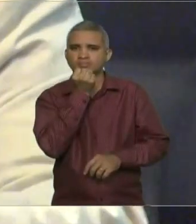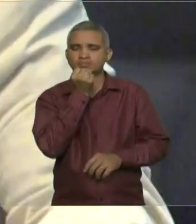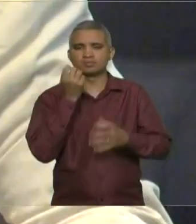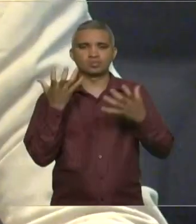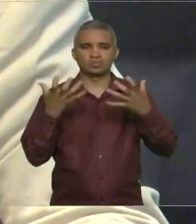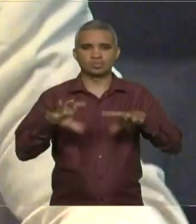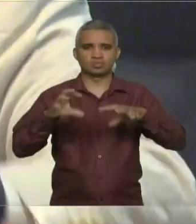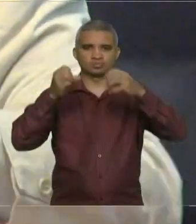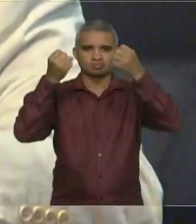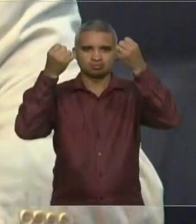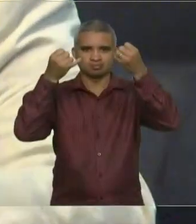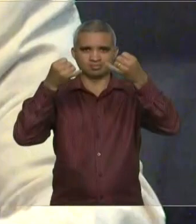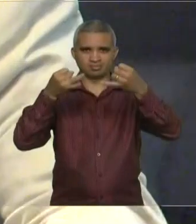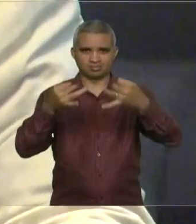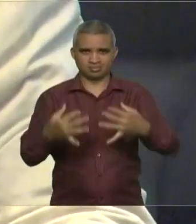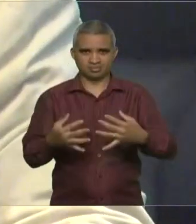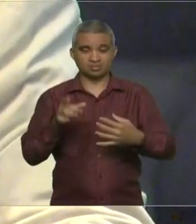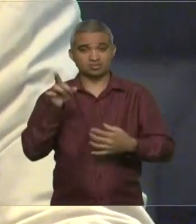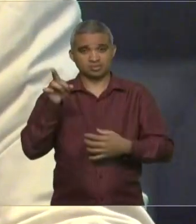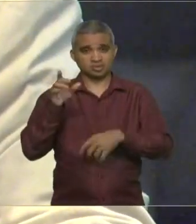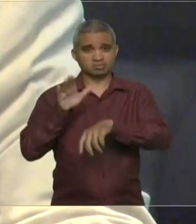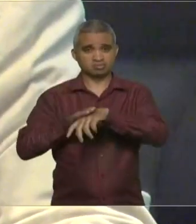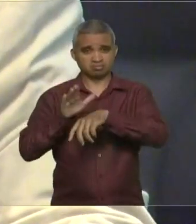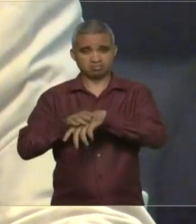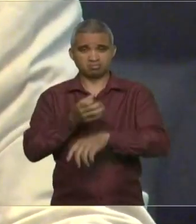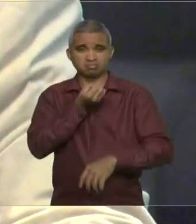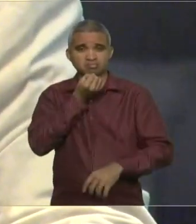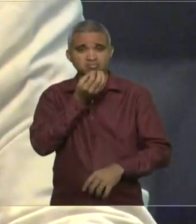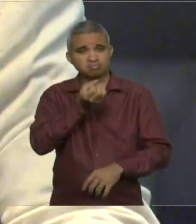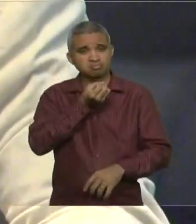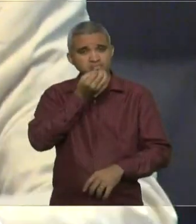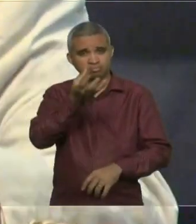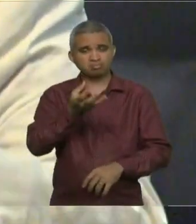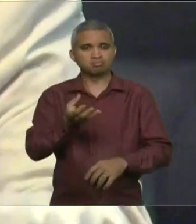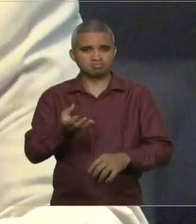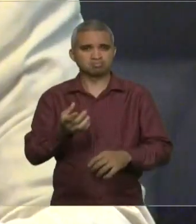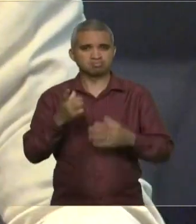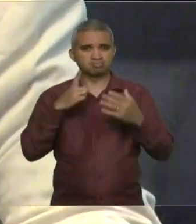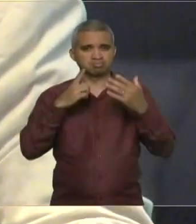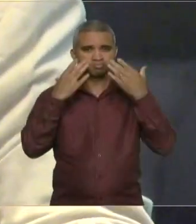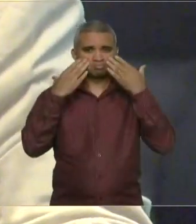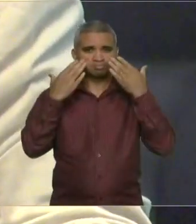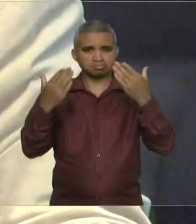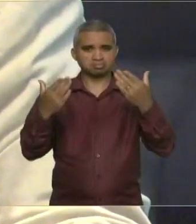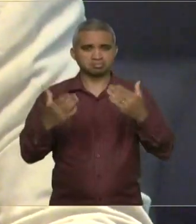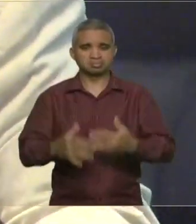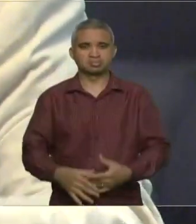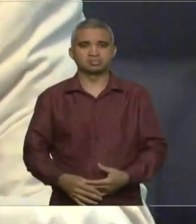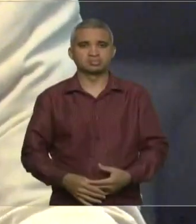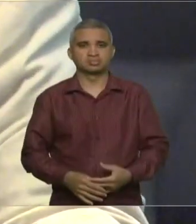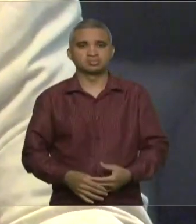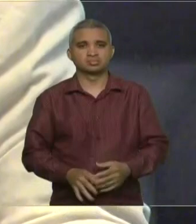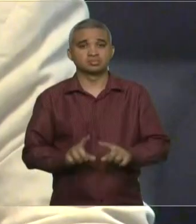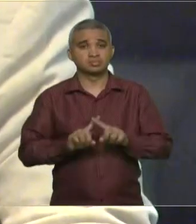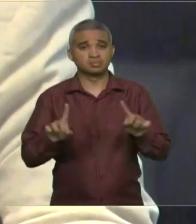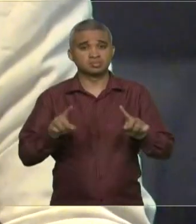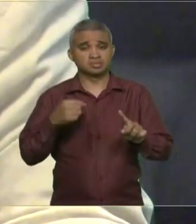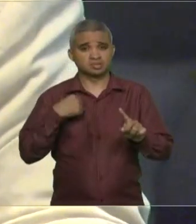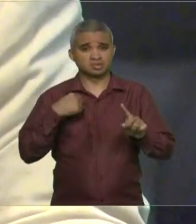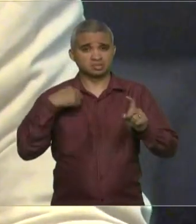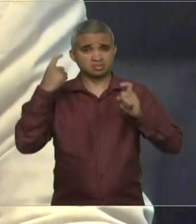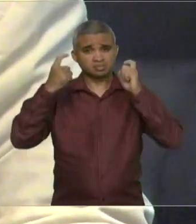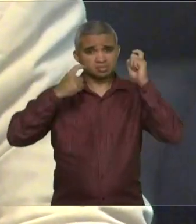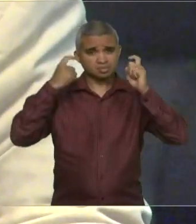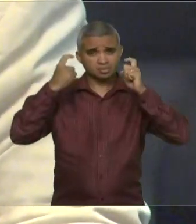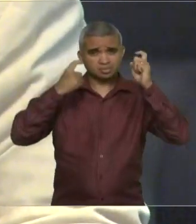falar o que Vossa Excelência fala. Minha única preocupação é que eu também sou cantor